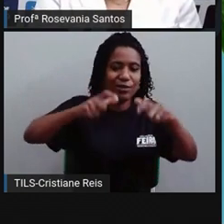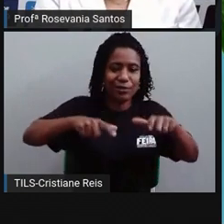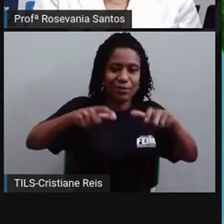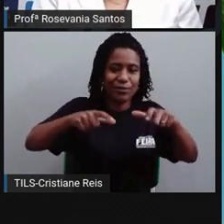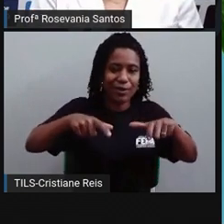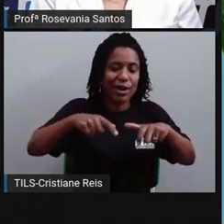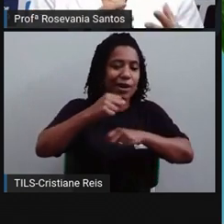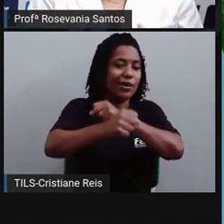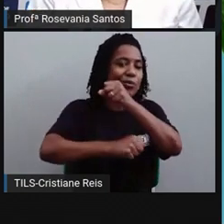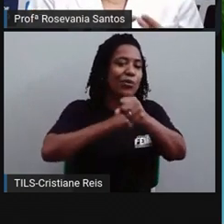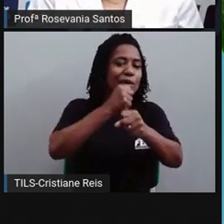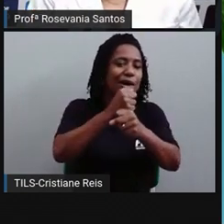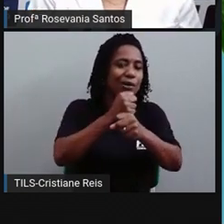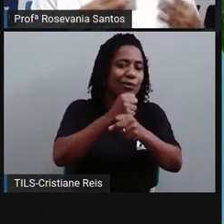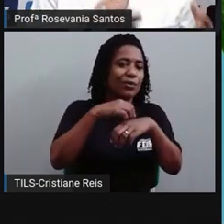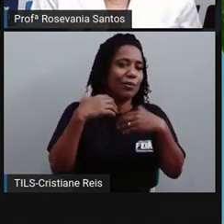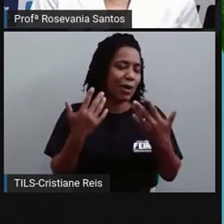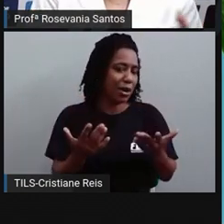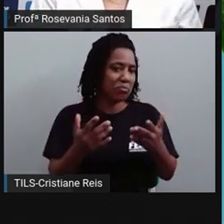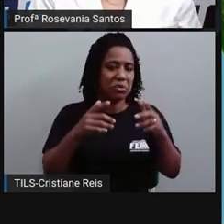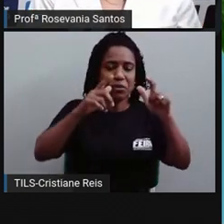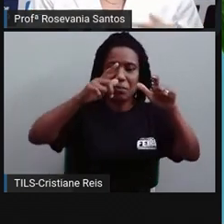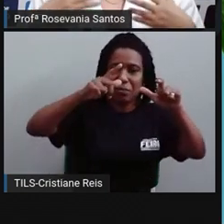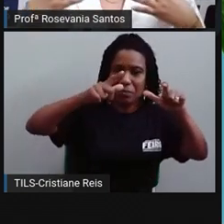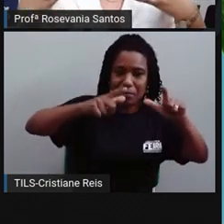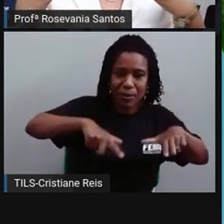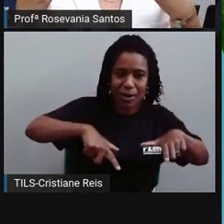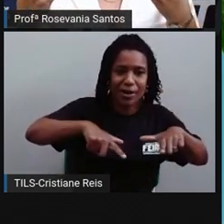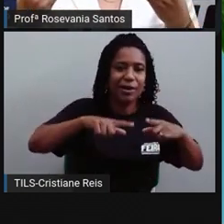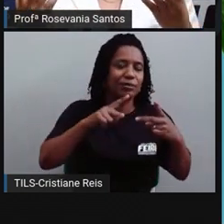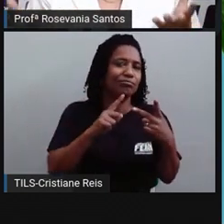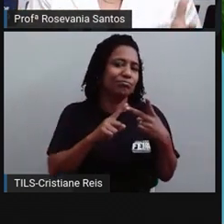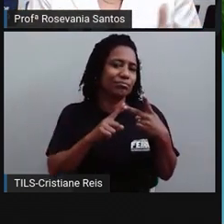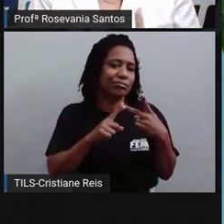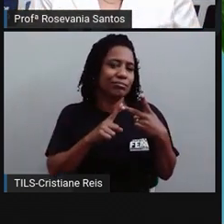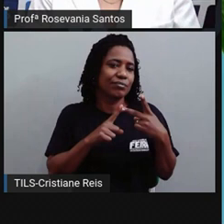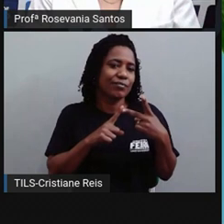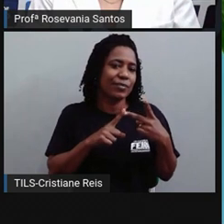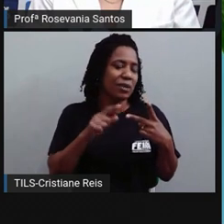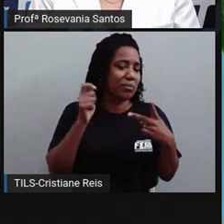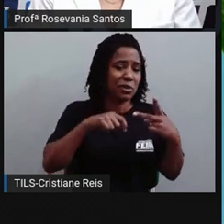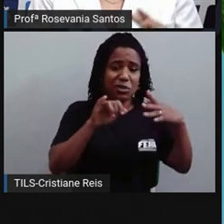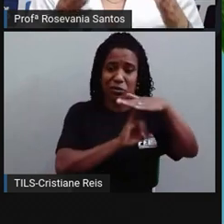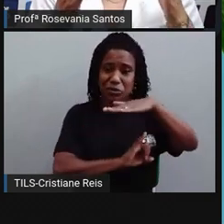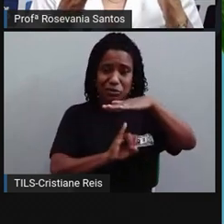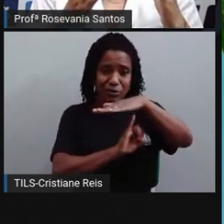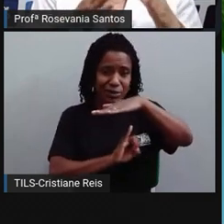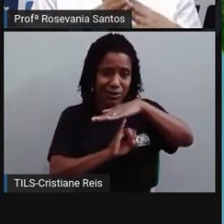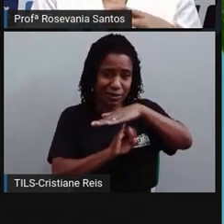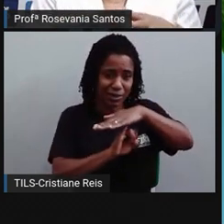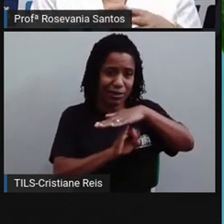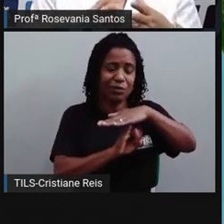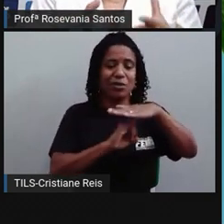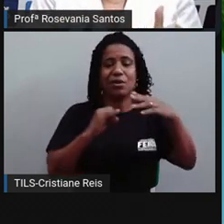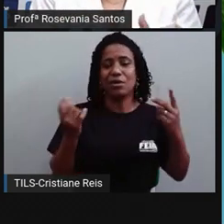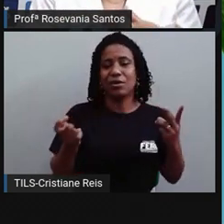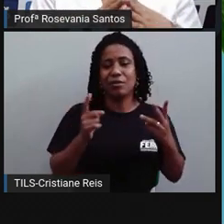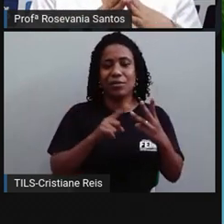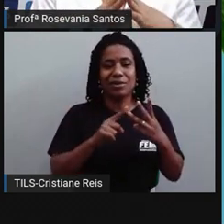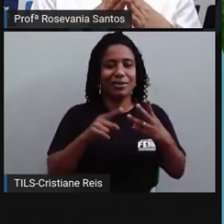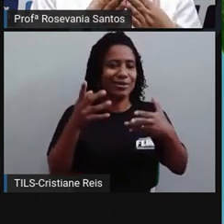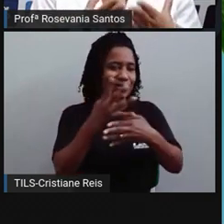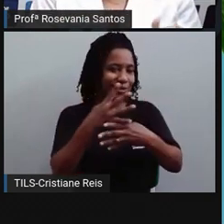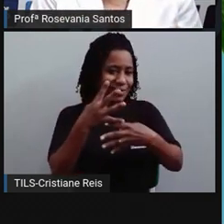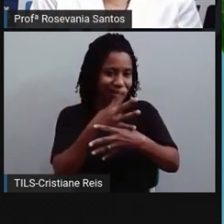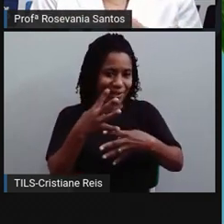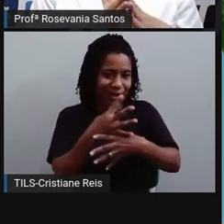naquele ano. O local pode ser um bairro, pode ser uma instituição qualquer, pode ser uma cidade,